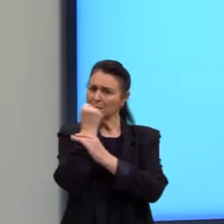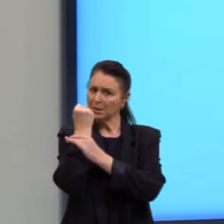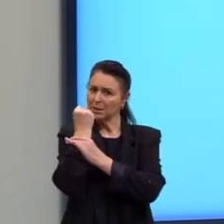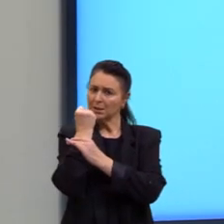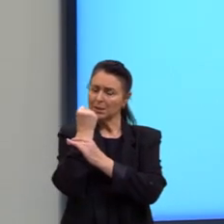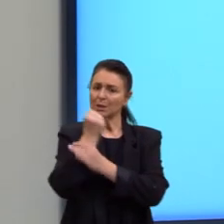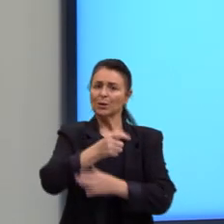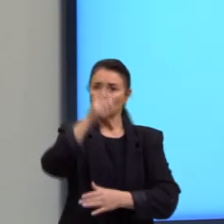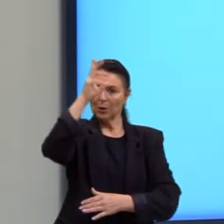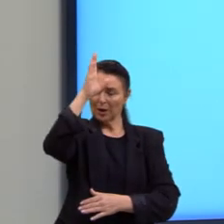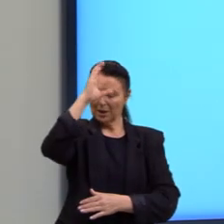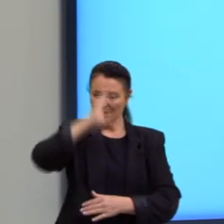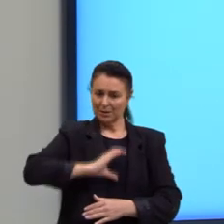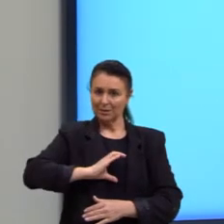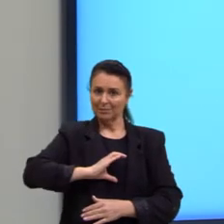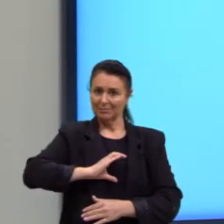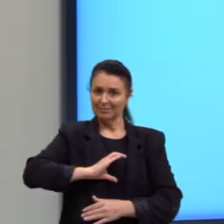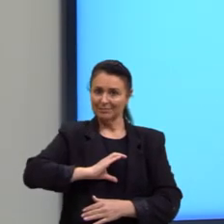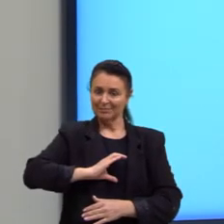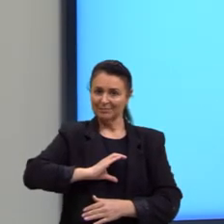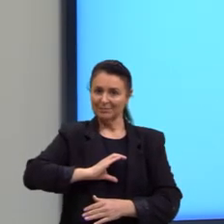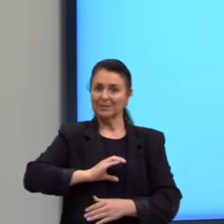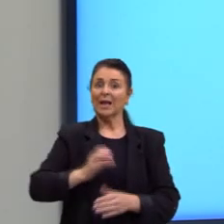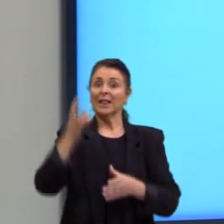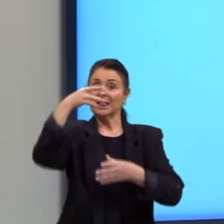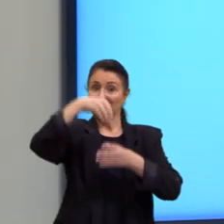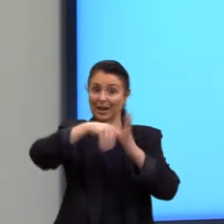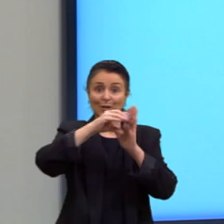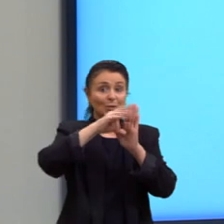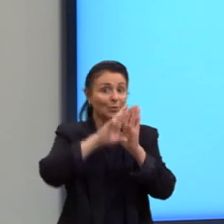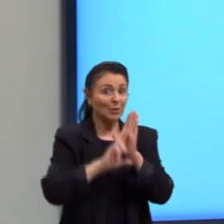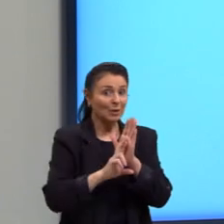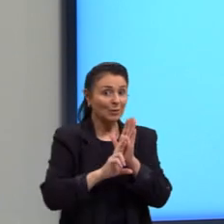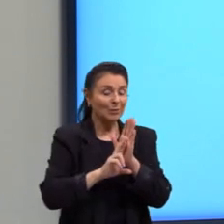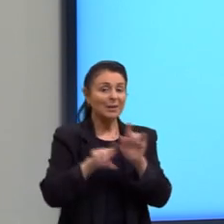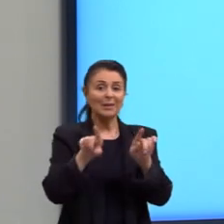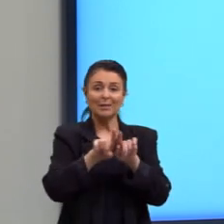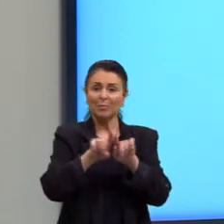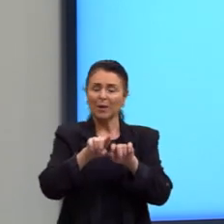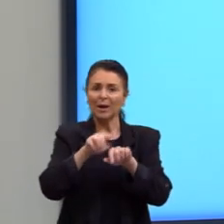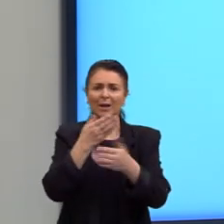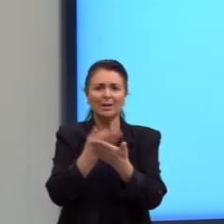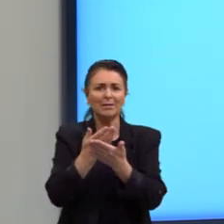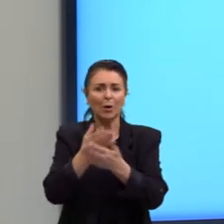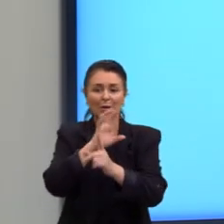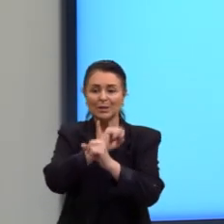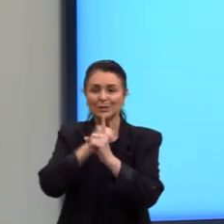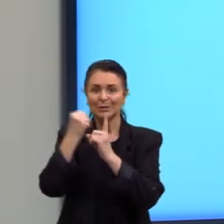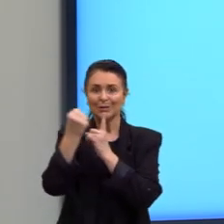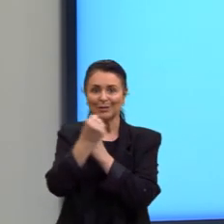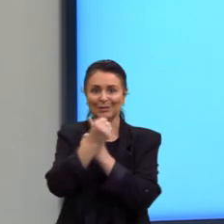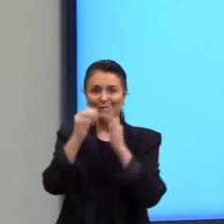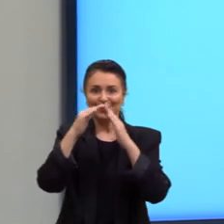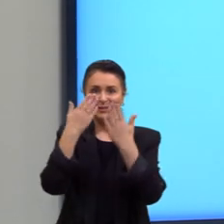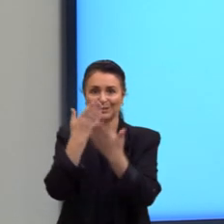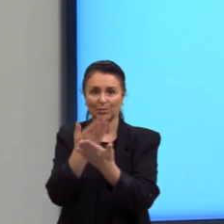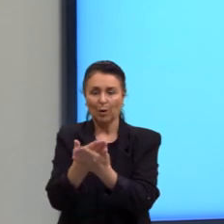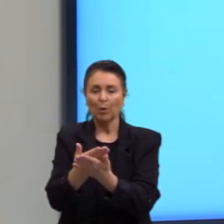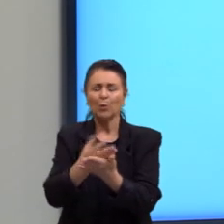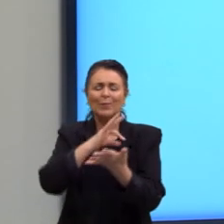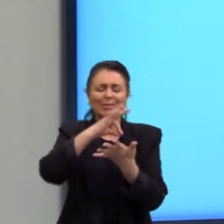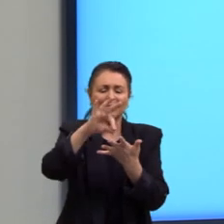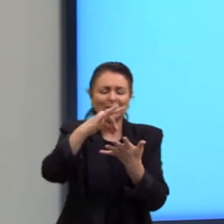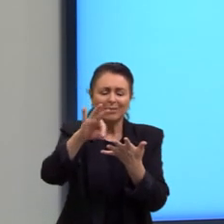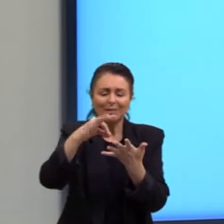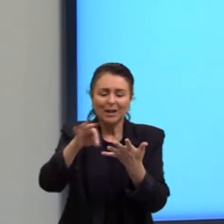irão acontecer tanto extracurricularmente quanto nas aulas de sociologia. Então, muito bem detalhado